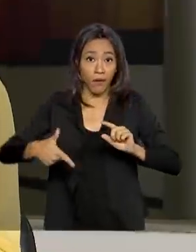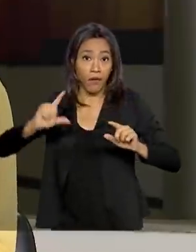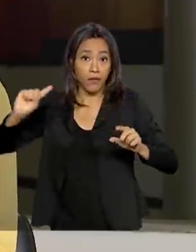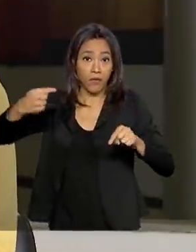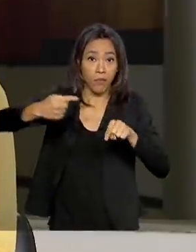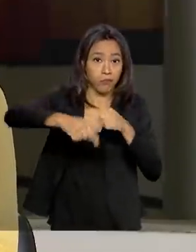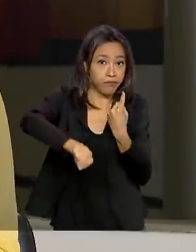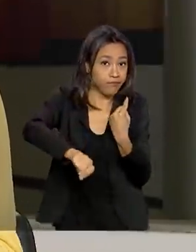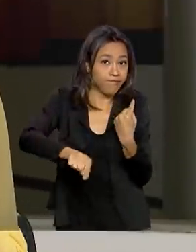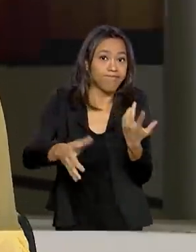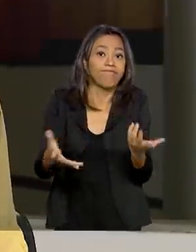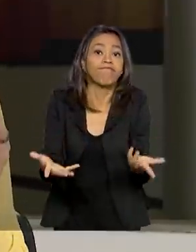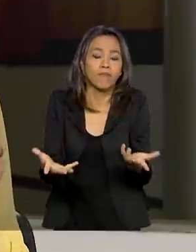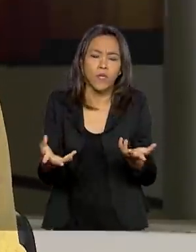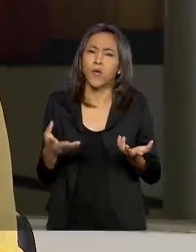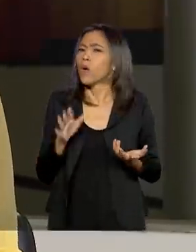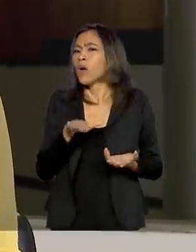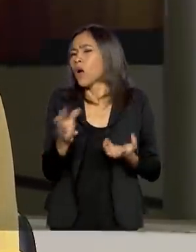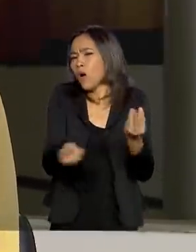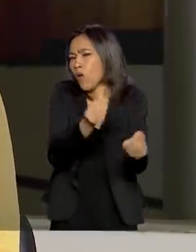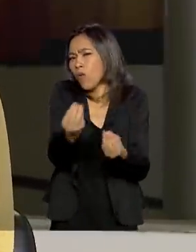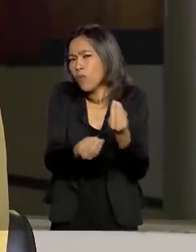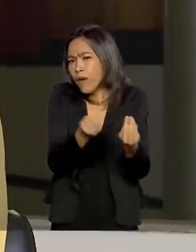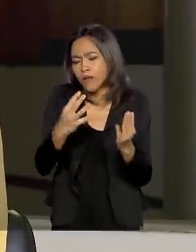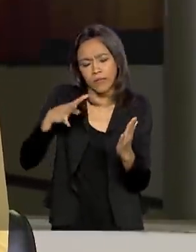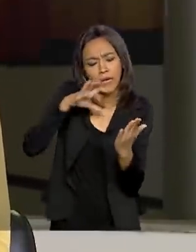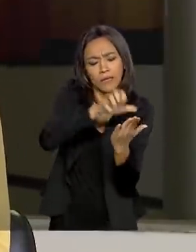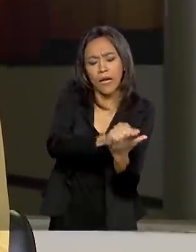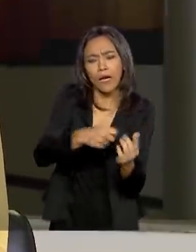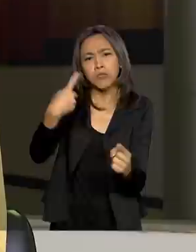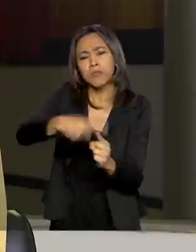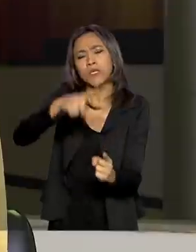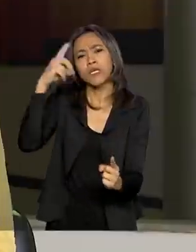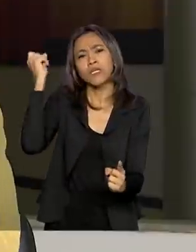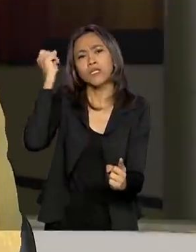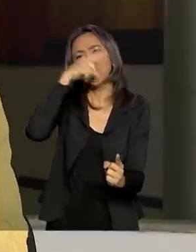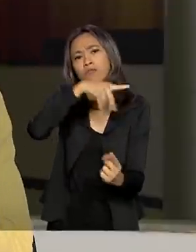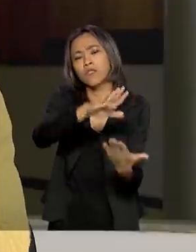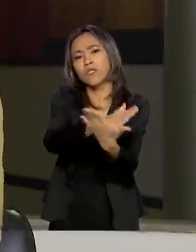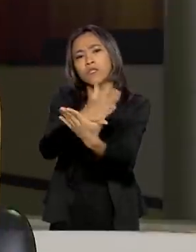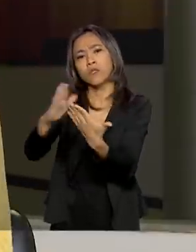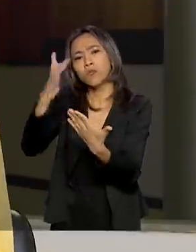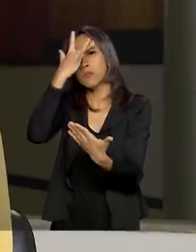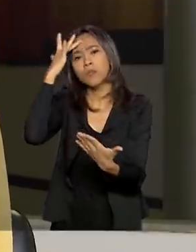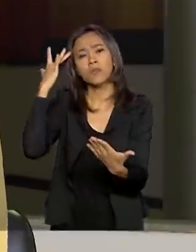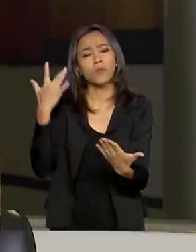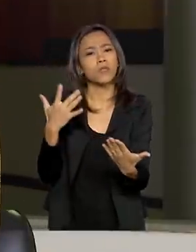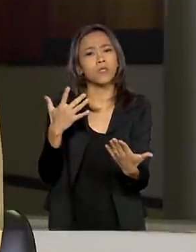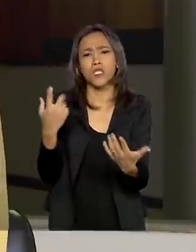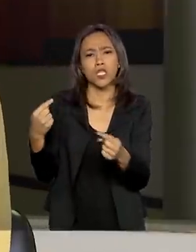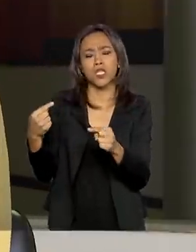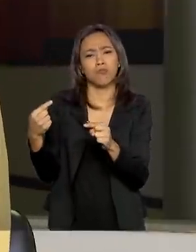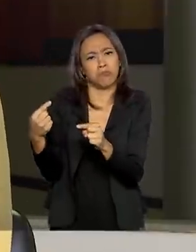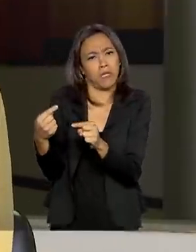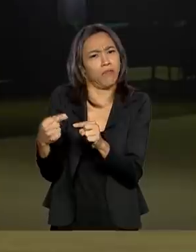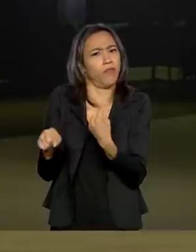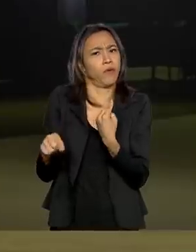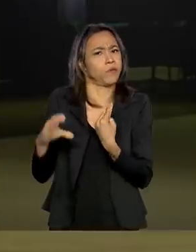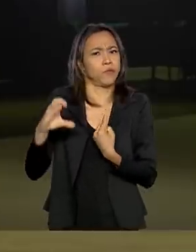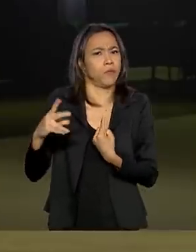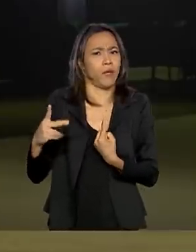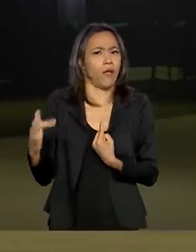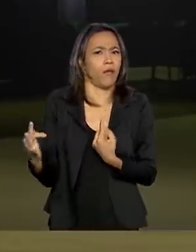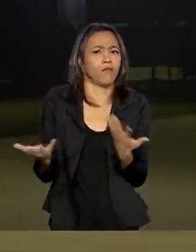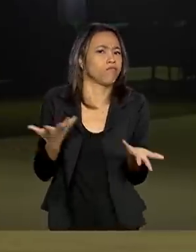é essa questão do cadastro, dessa dificuldade das pessoas e o que isso não tem a ver com a questão do CPF, né,